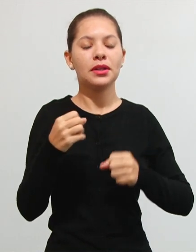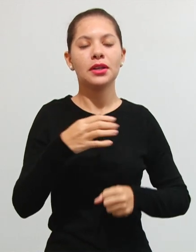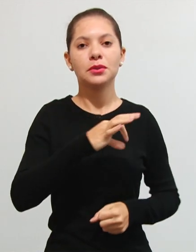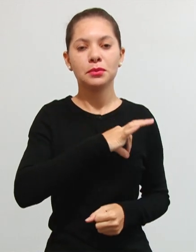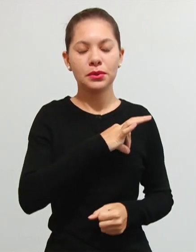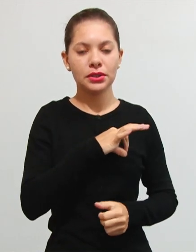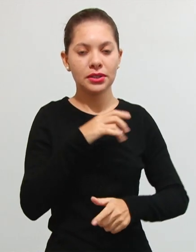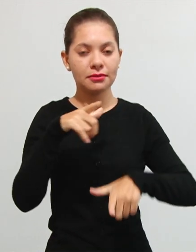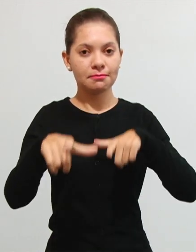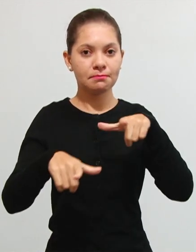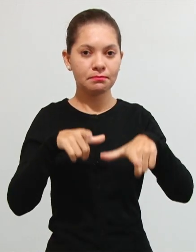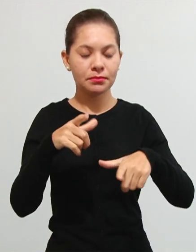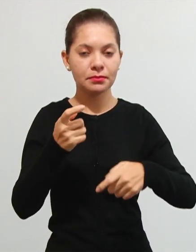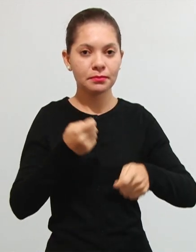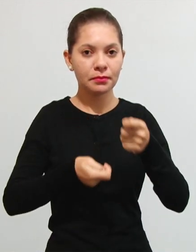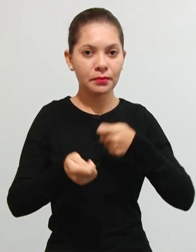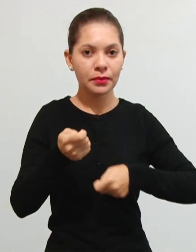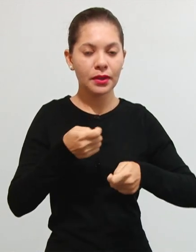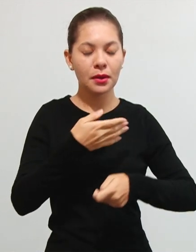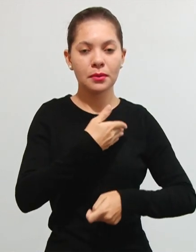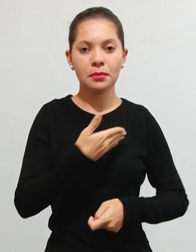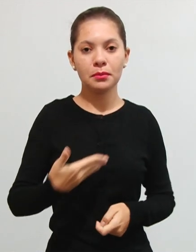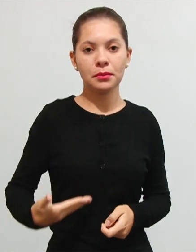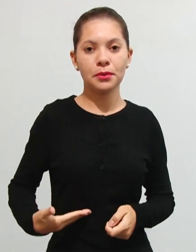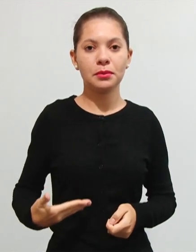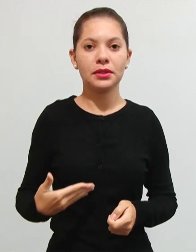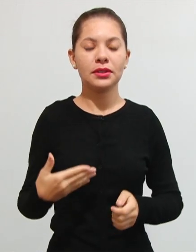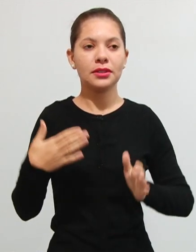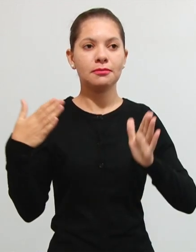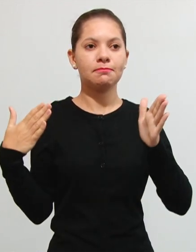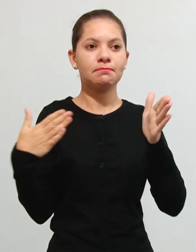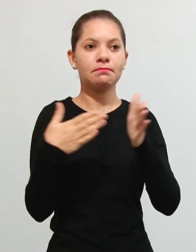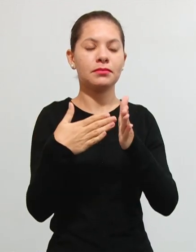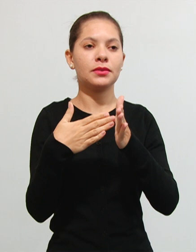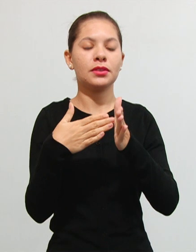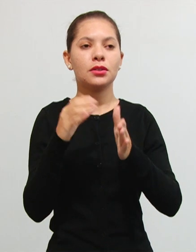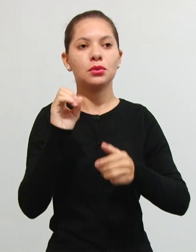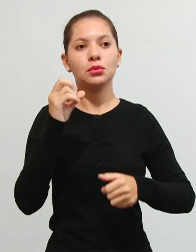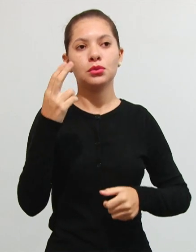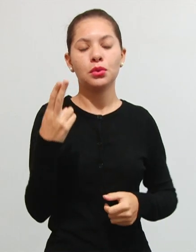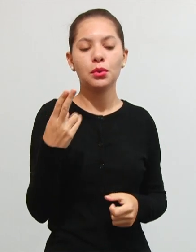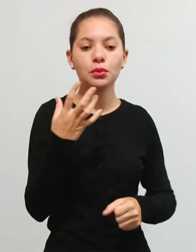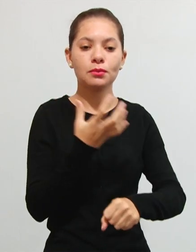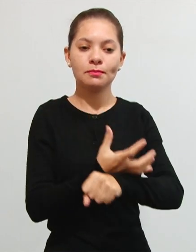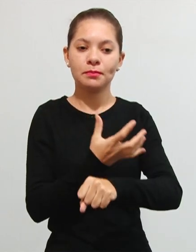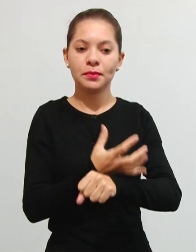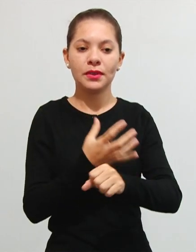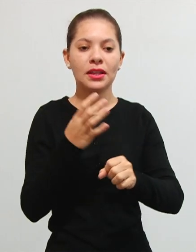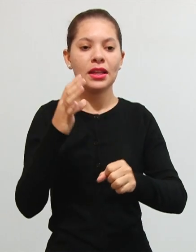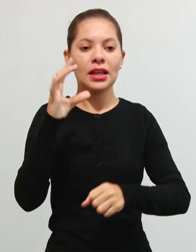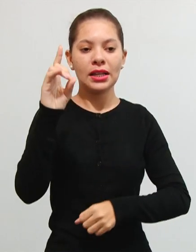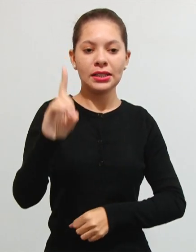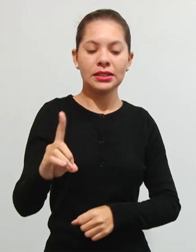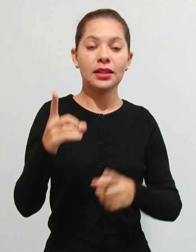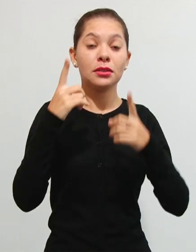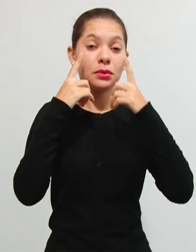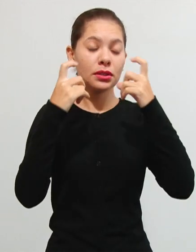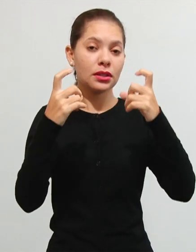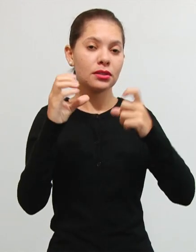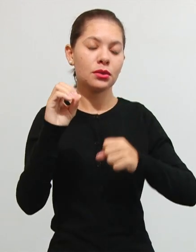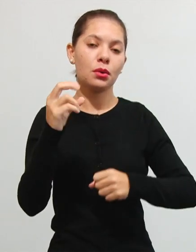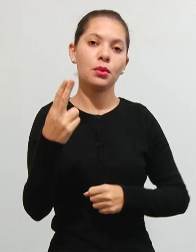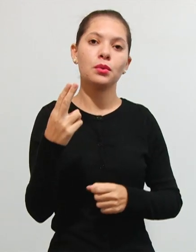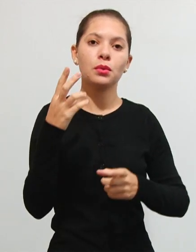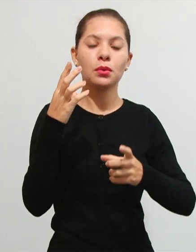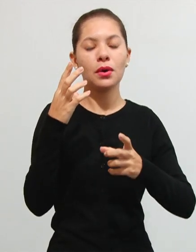administração pública que, limitando ou disciplinando direitos, interesses ou liberdades,